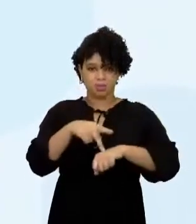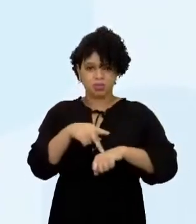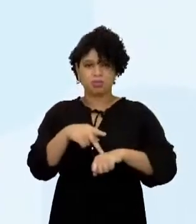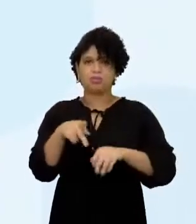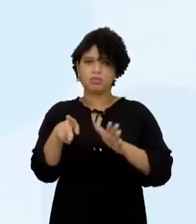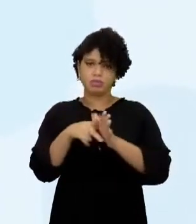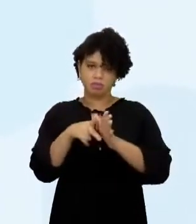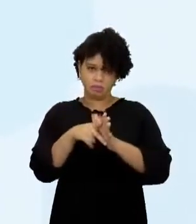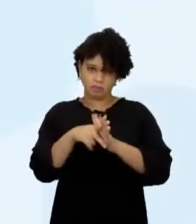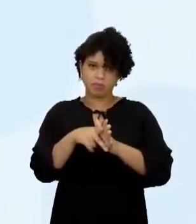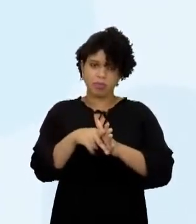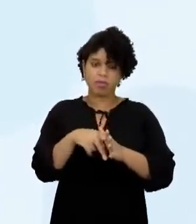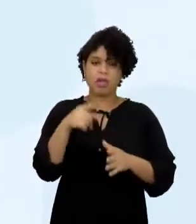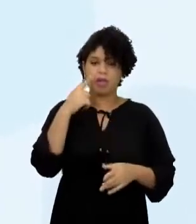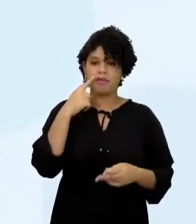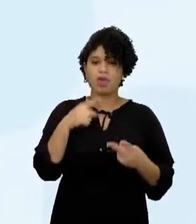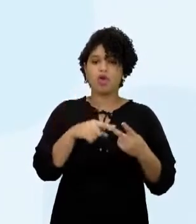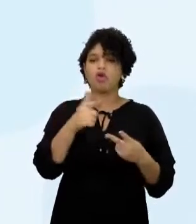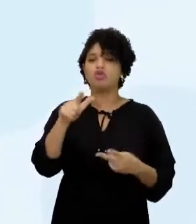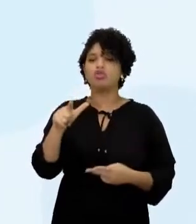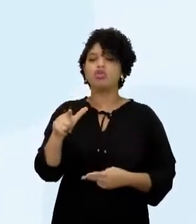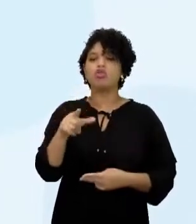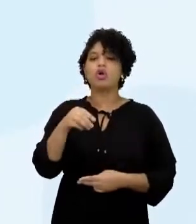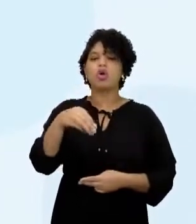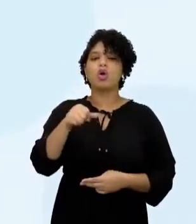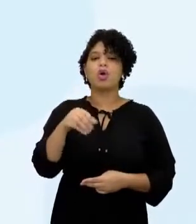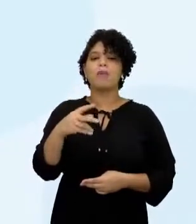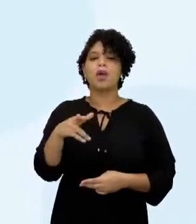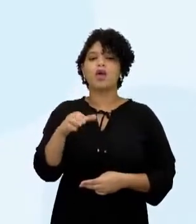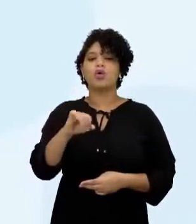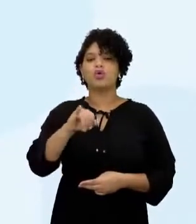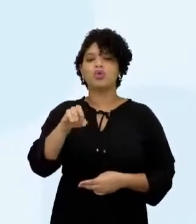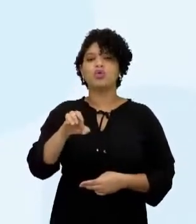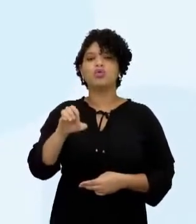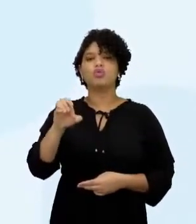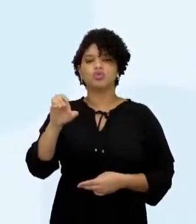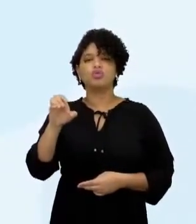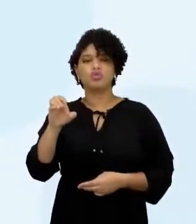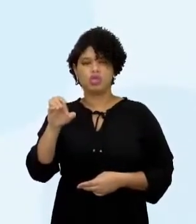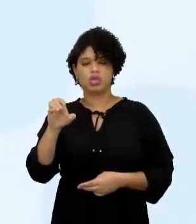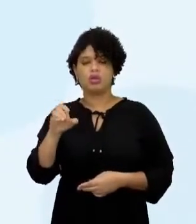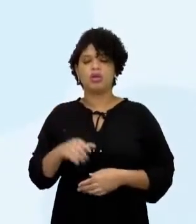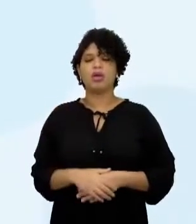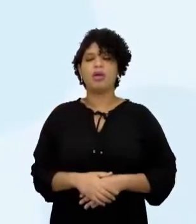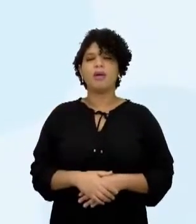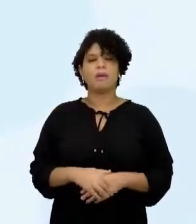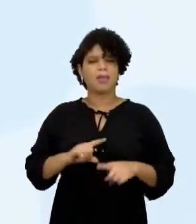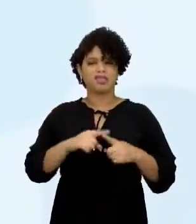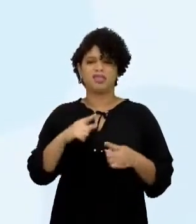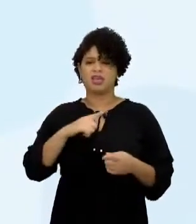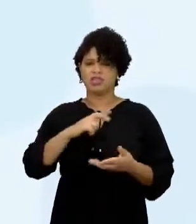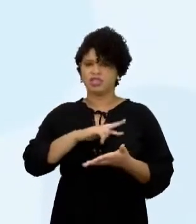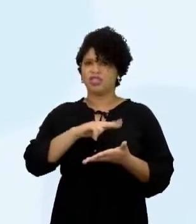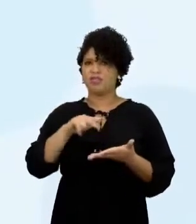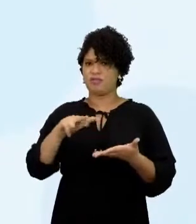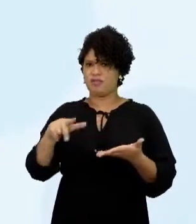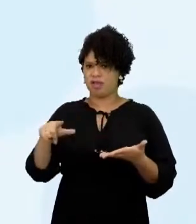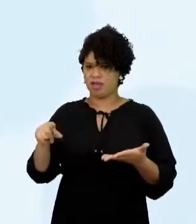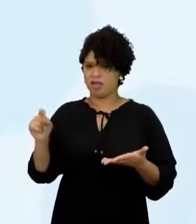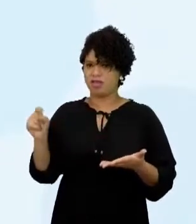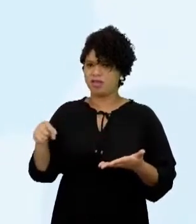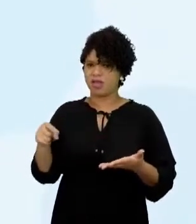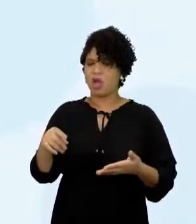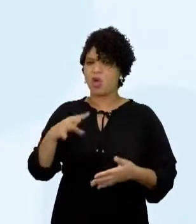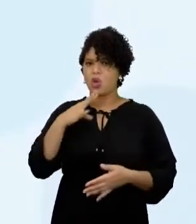Sul Nós temos aí o Macro-G, também conhecido aqui mais na região do Brasil Mas tem outras bem conhecidas aí